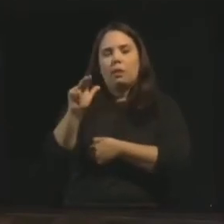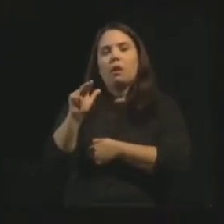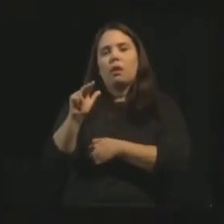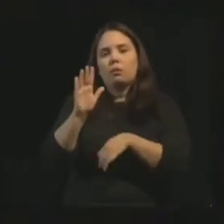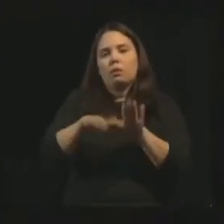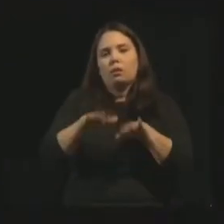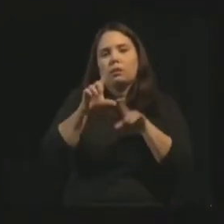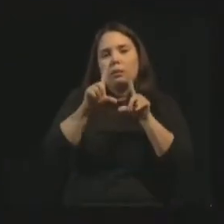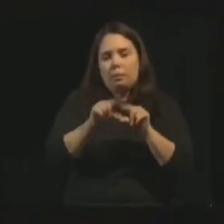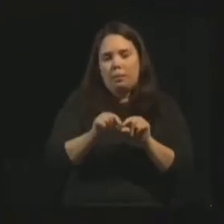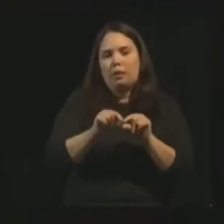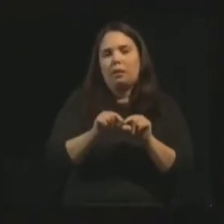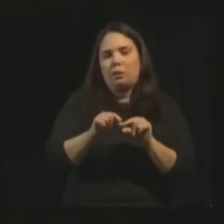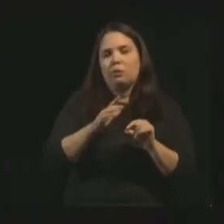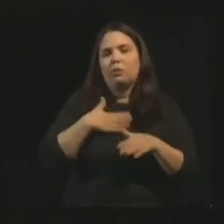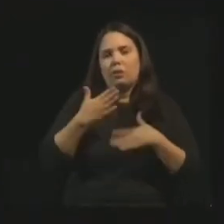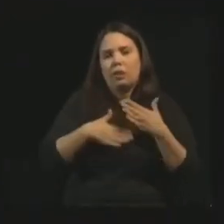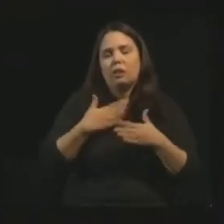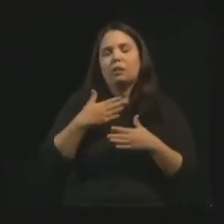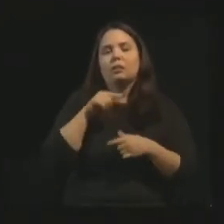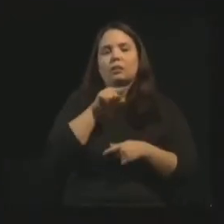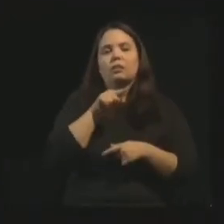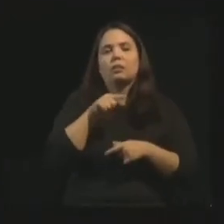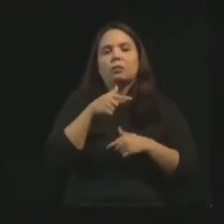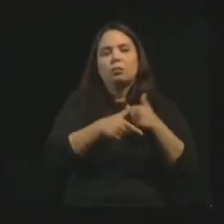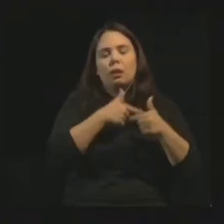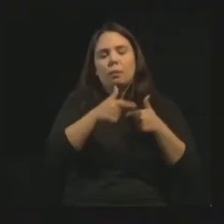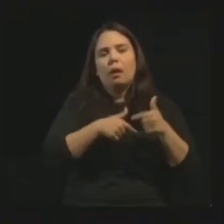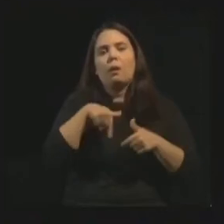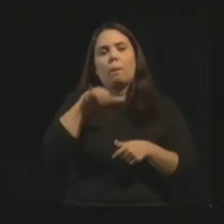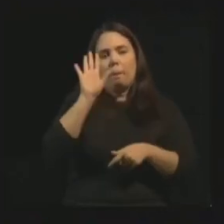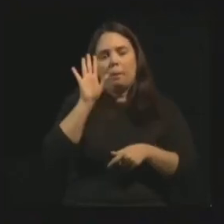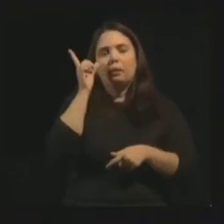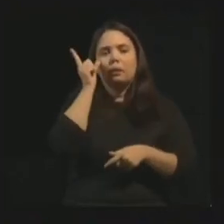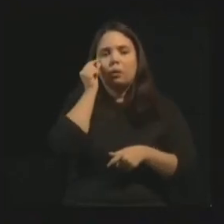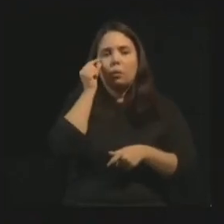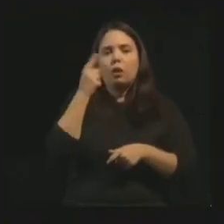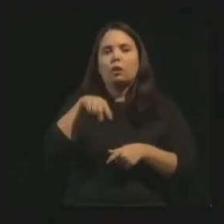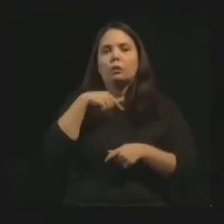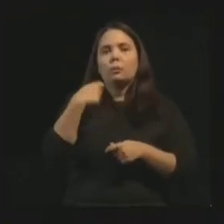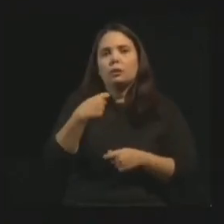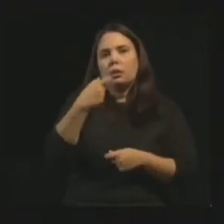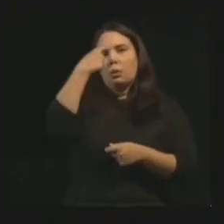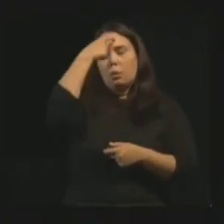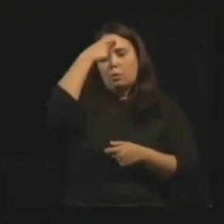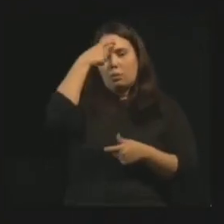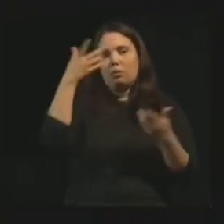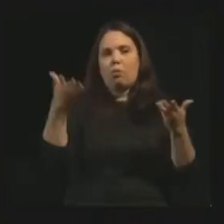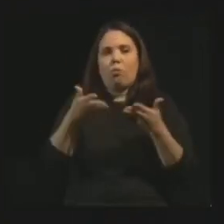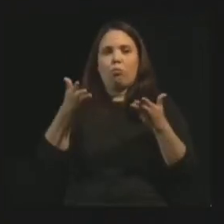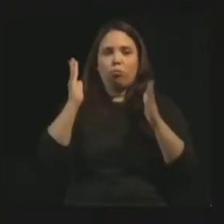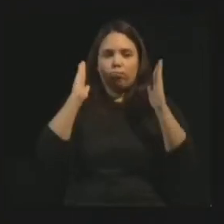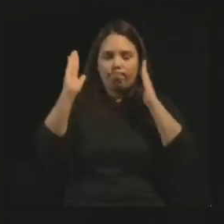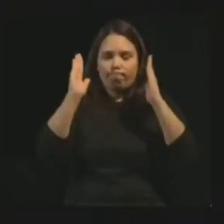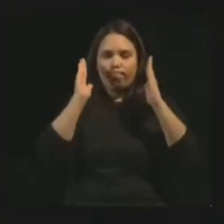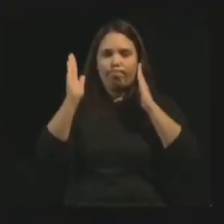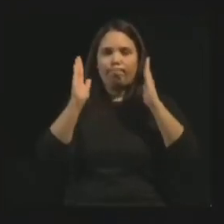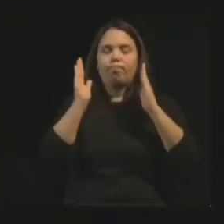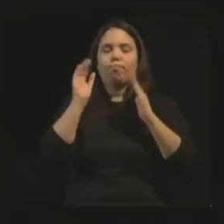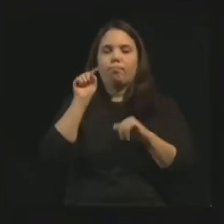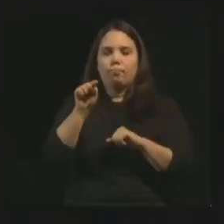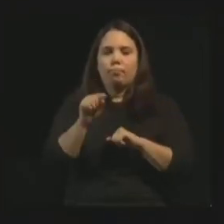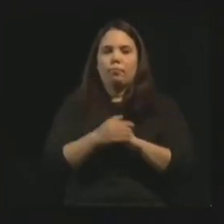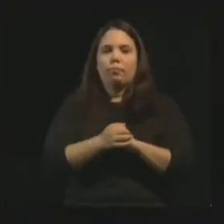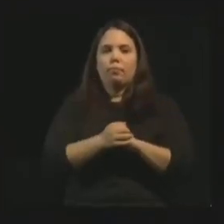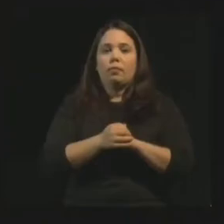E, assim, é um trabalho mais tranquilo. Então, nós precisamos ter consciência disso. Esse é o contexto atual. Esse é o grosso, né?